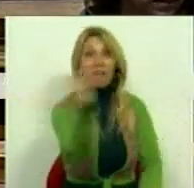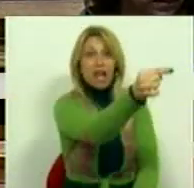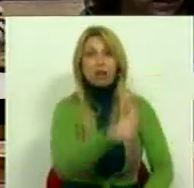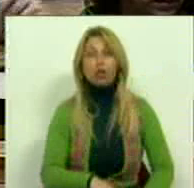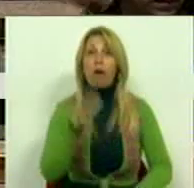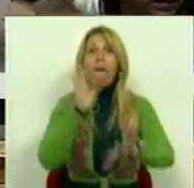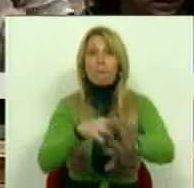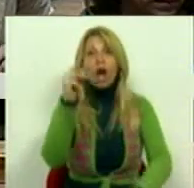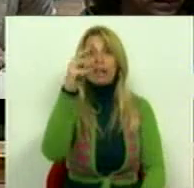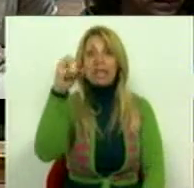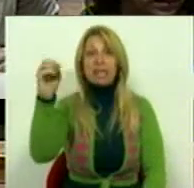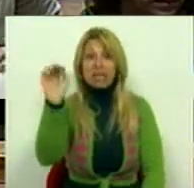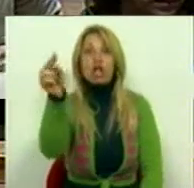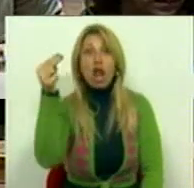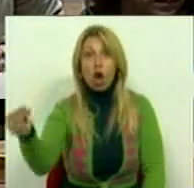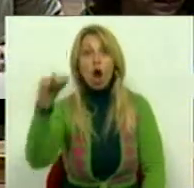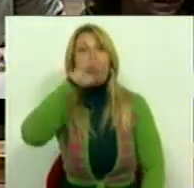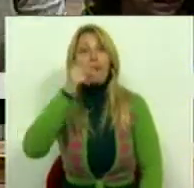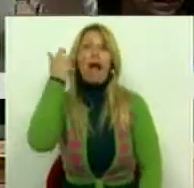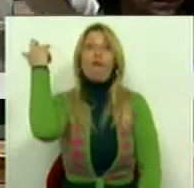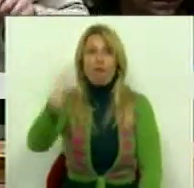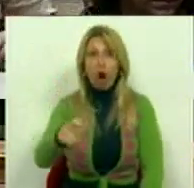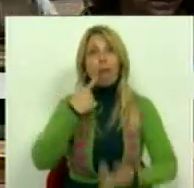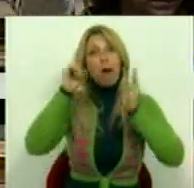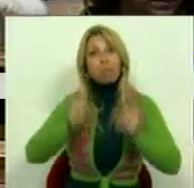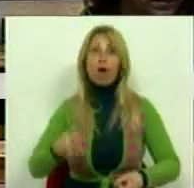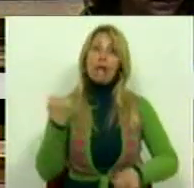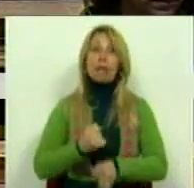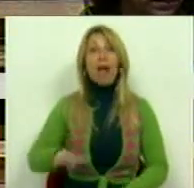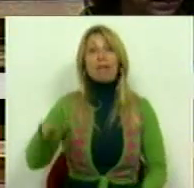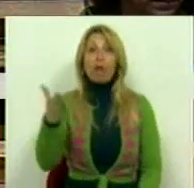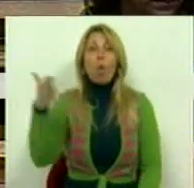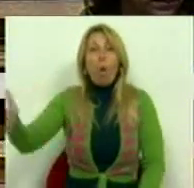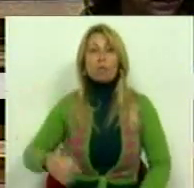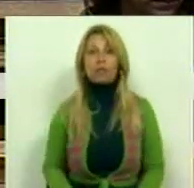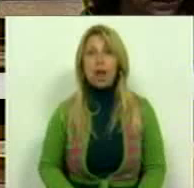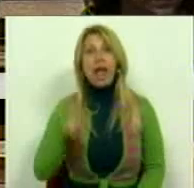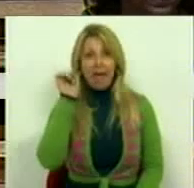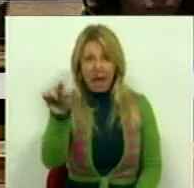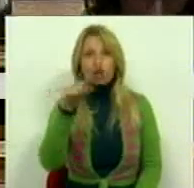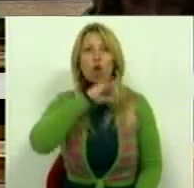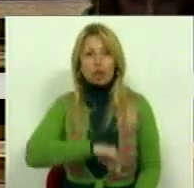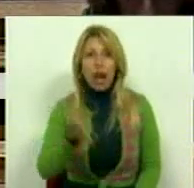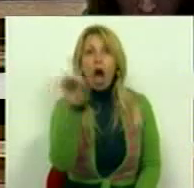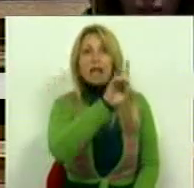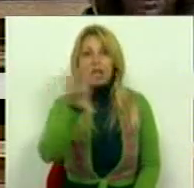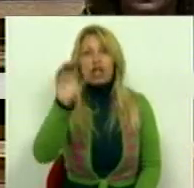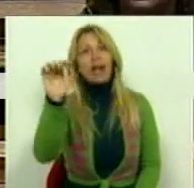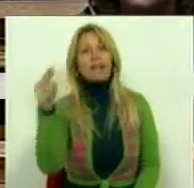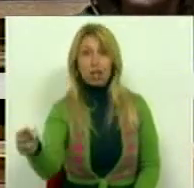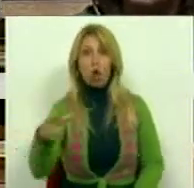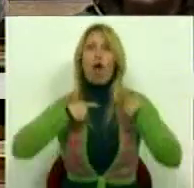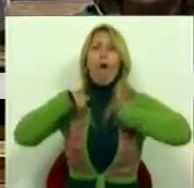300 euros de pensões a trabalhar desde os 11 anos de idade, são eles com salários de 600 euros que viveram acima das suas